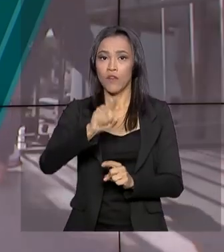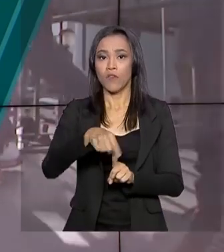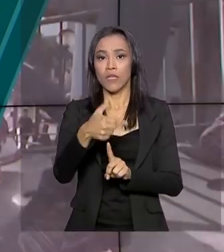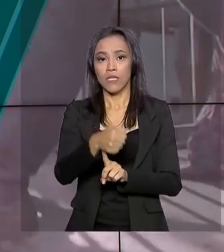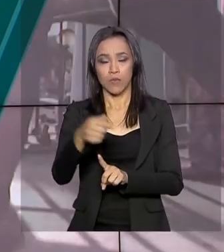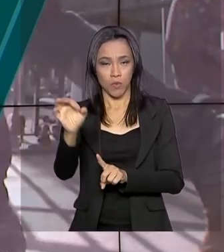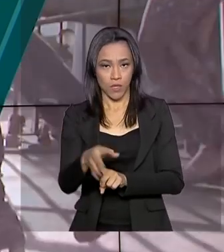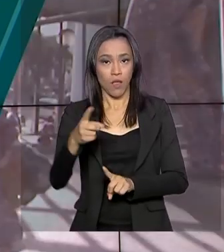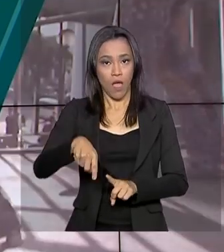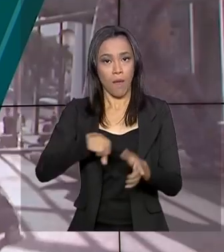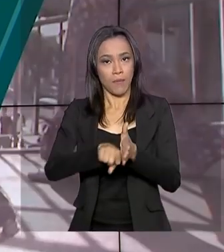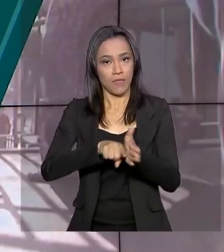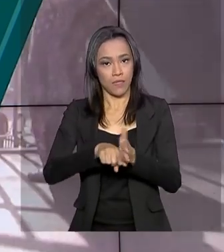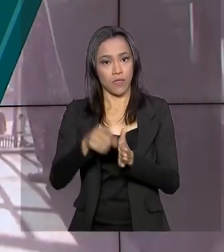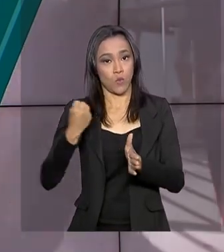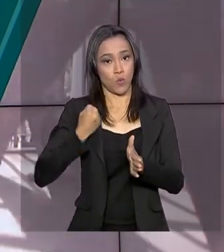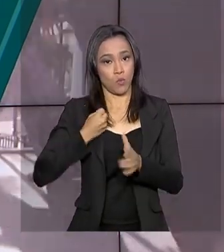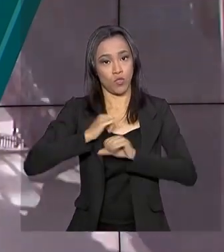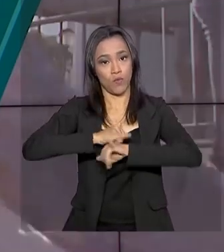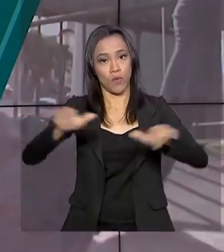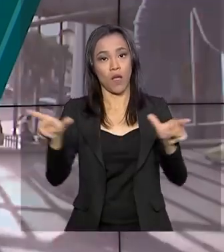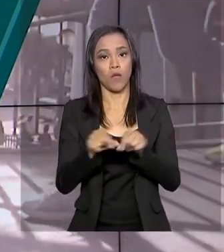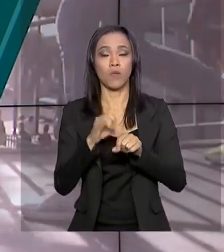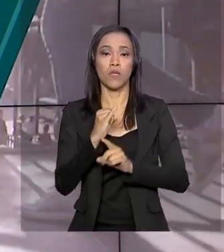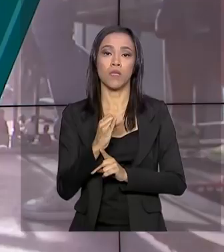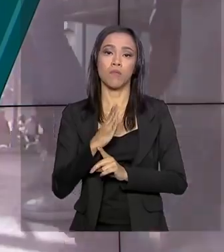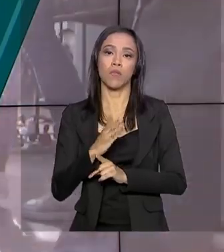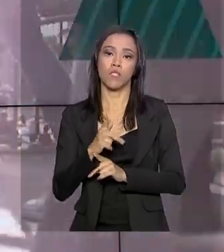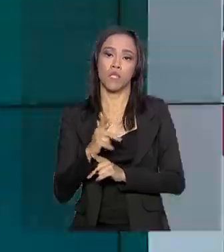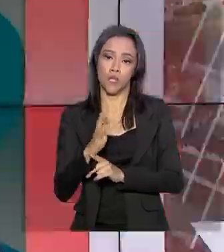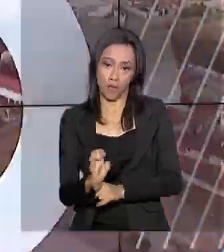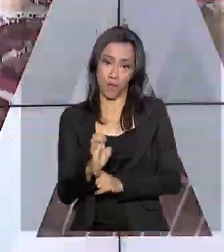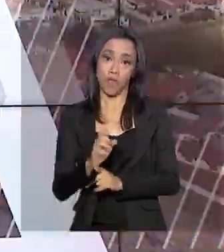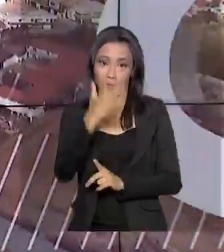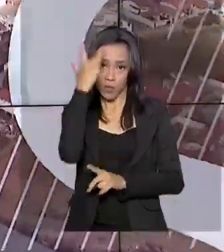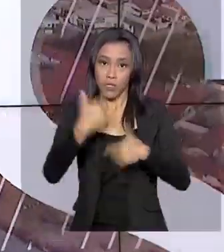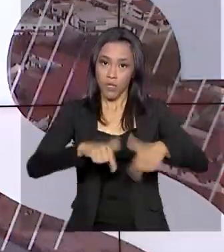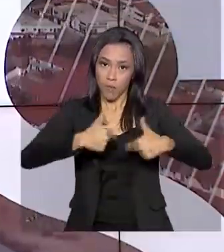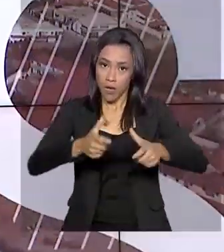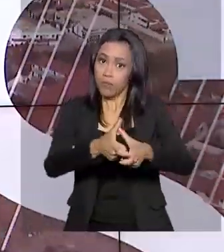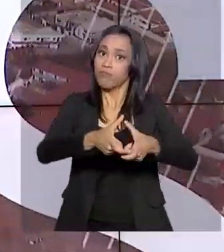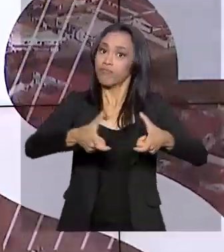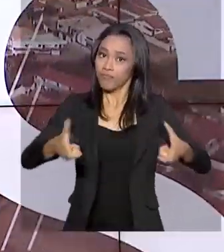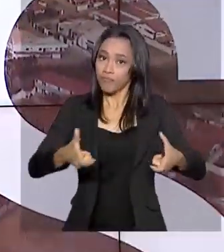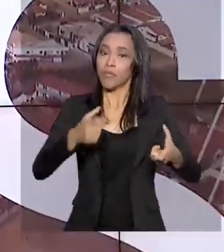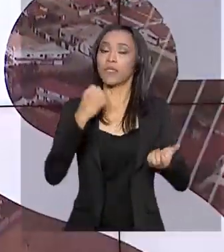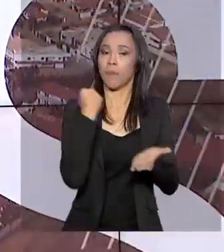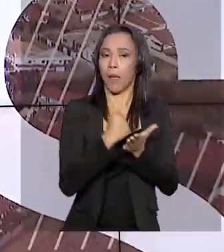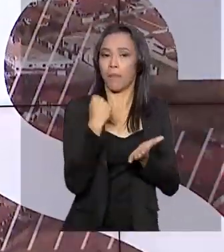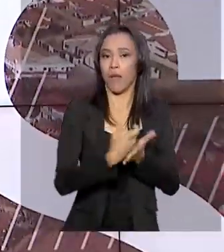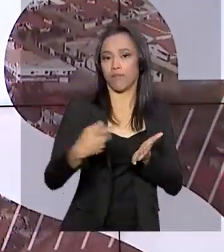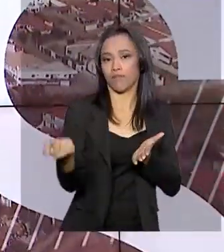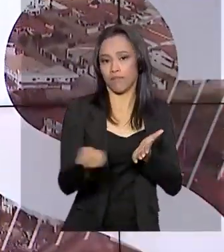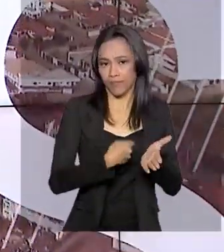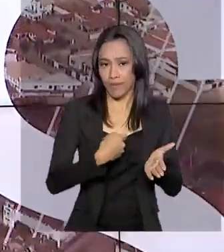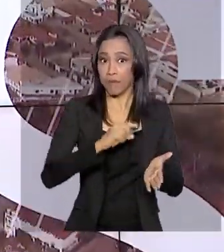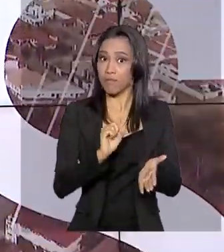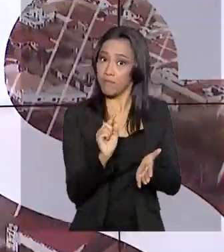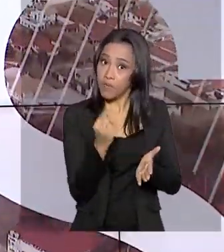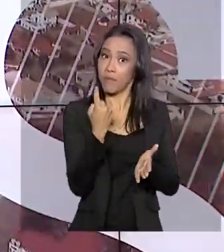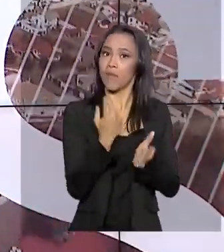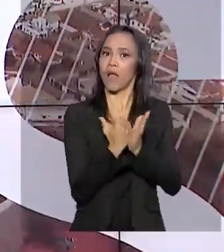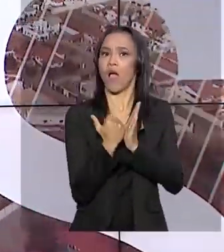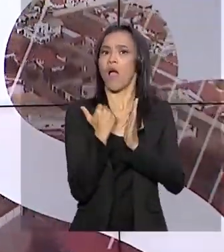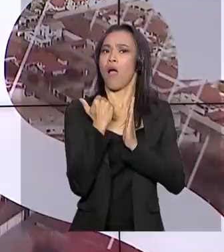Números do IBGE mostram que a população ocupada também cresceu. E o número de trabalhadores com carteira assinada registrou a primeira alta